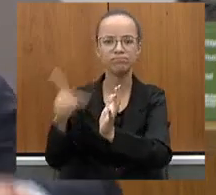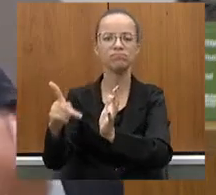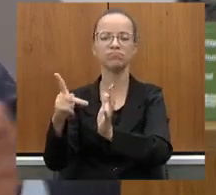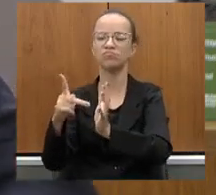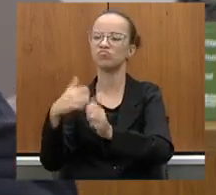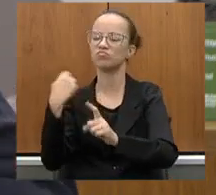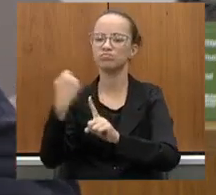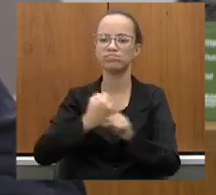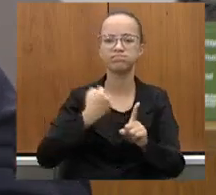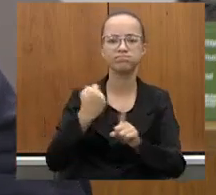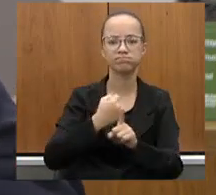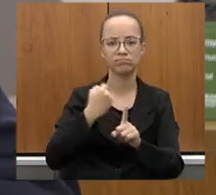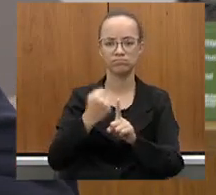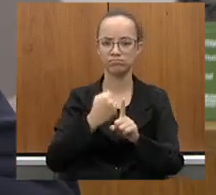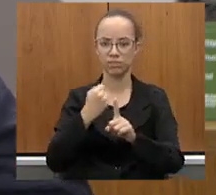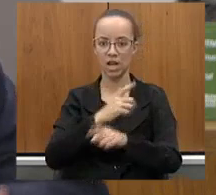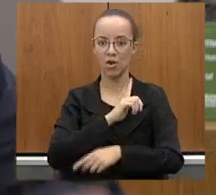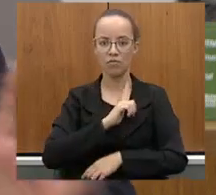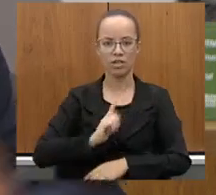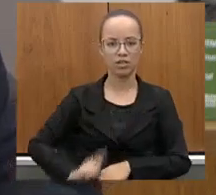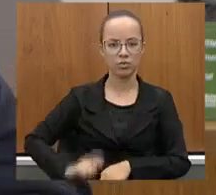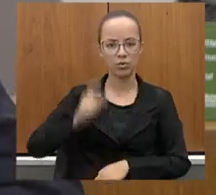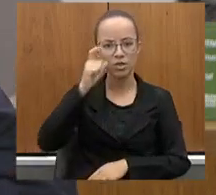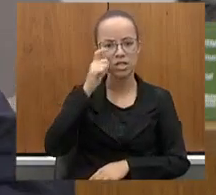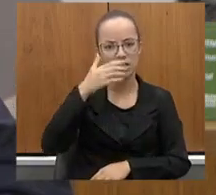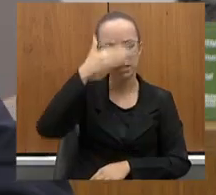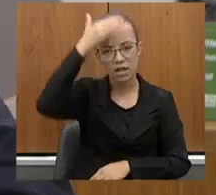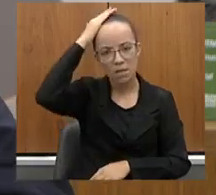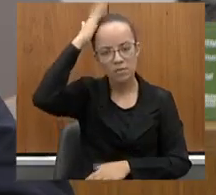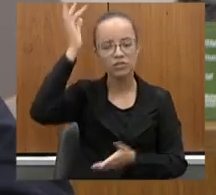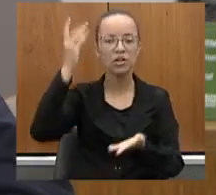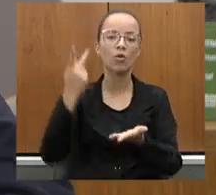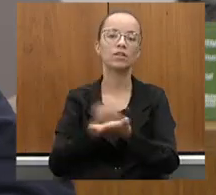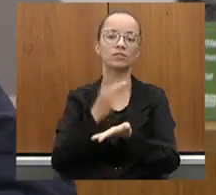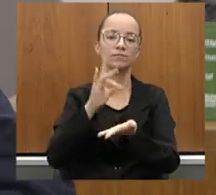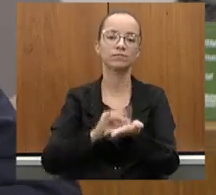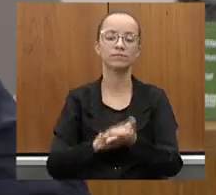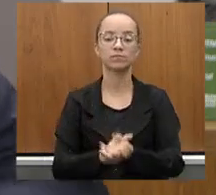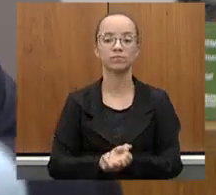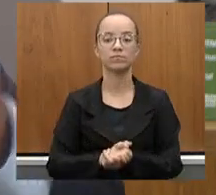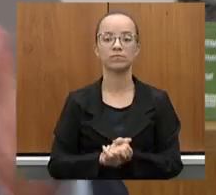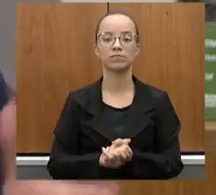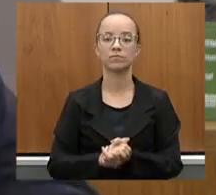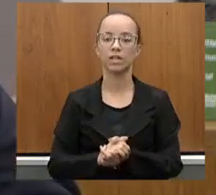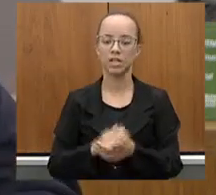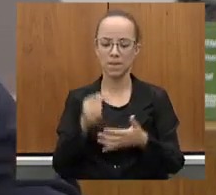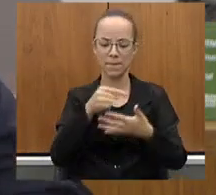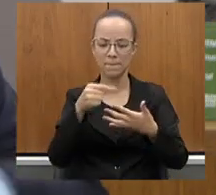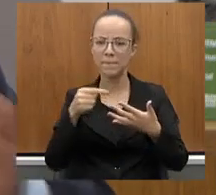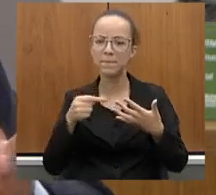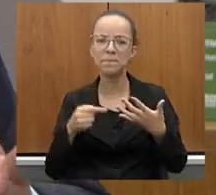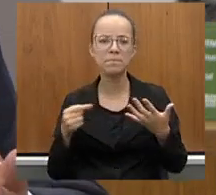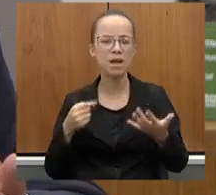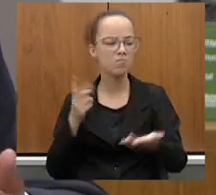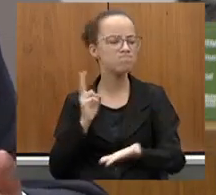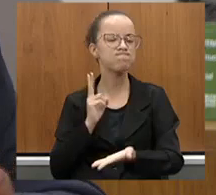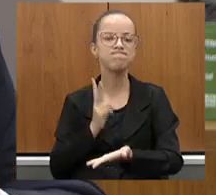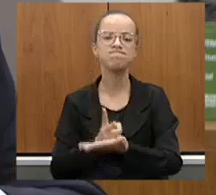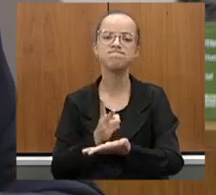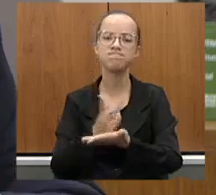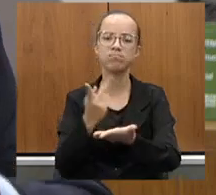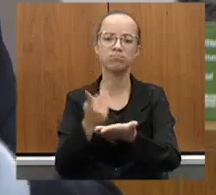sob a vontade do nosso governador Zema de tornar a realidade. E as coisas caminharam, caminhando